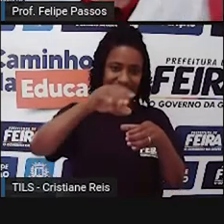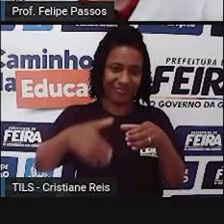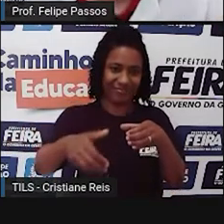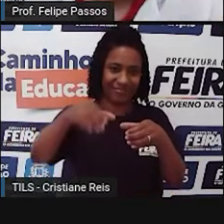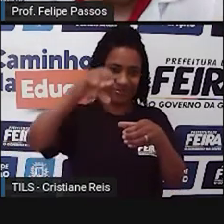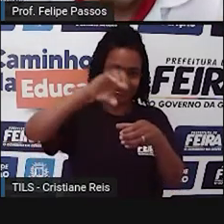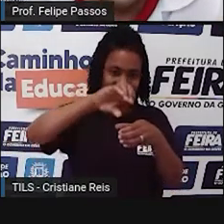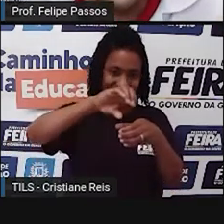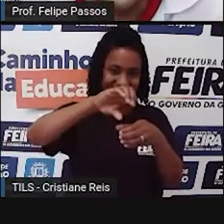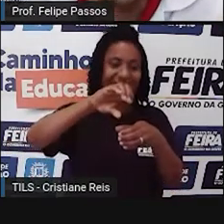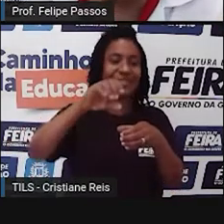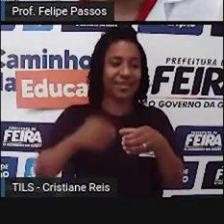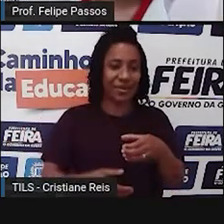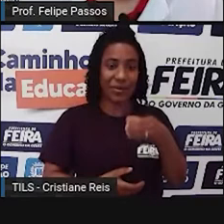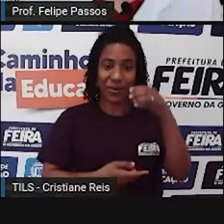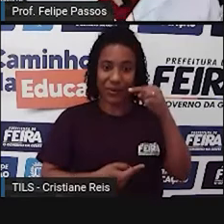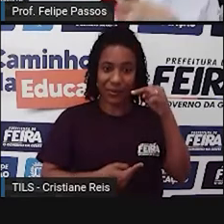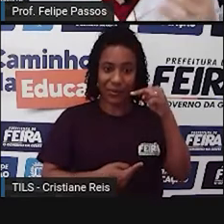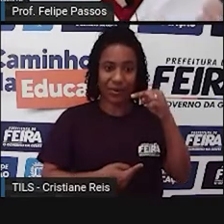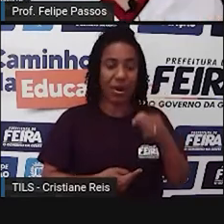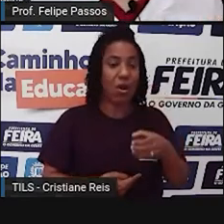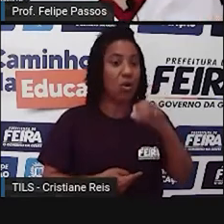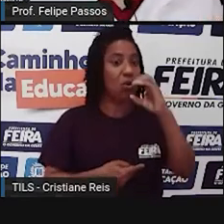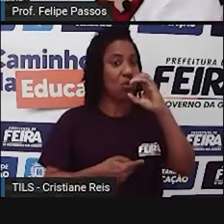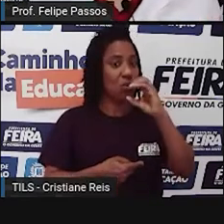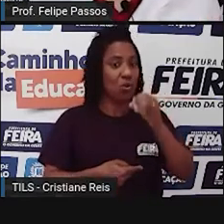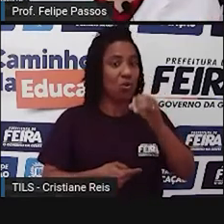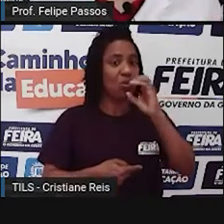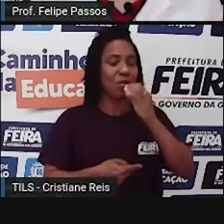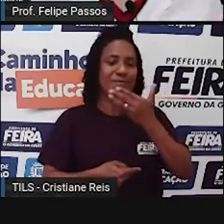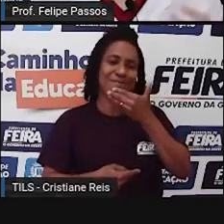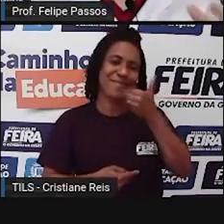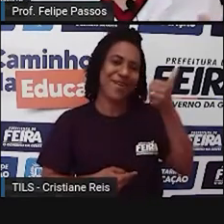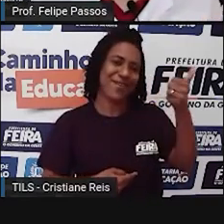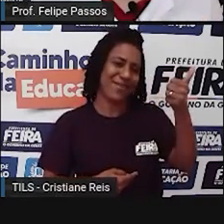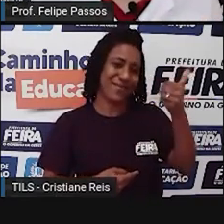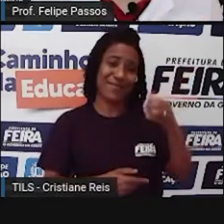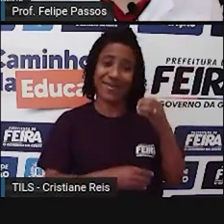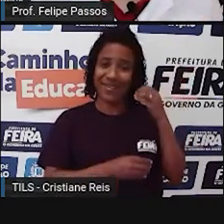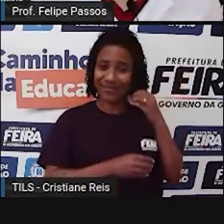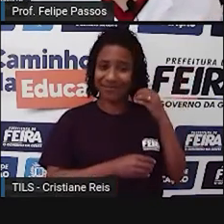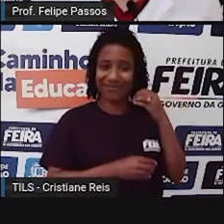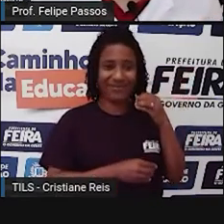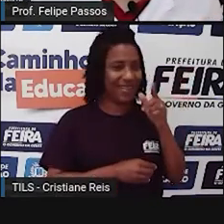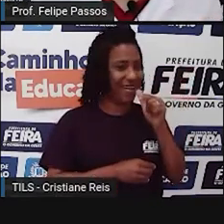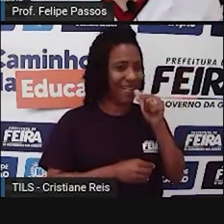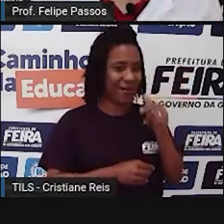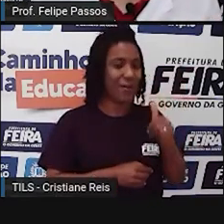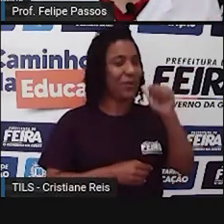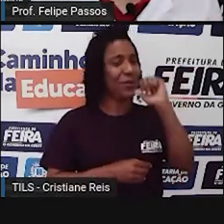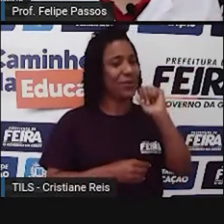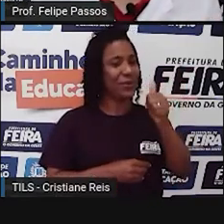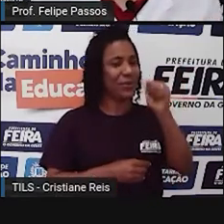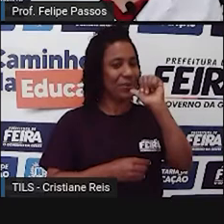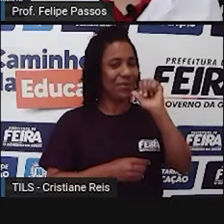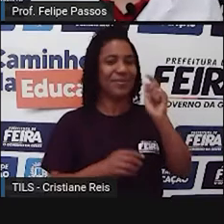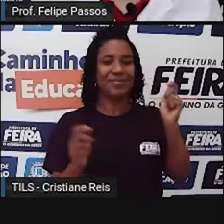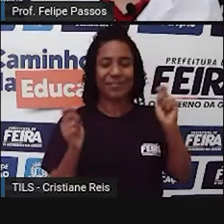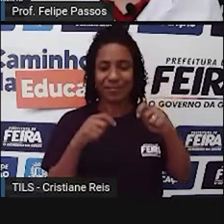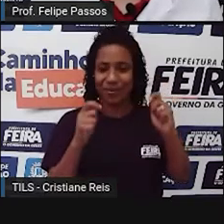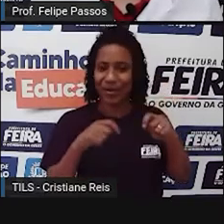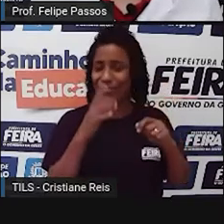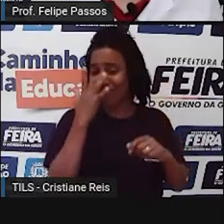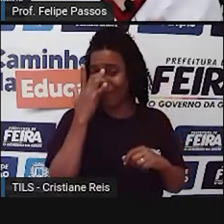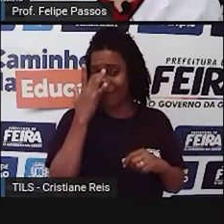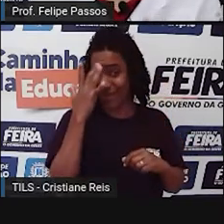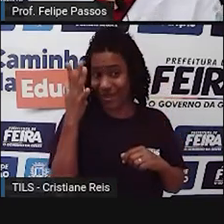Aqui a garrafa. Então, assim, desde coisas muito simples, a gente já usa ferramentas pra facilitar